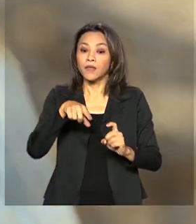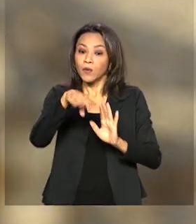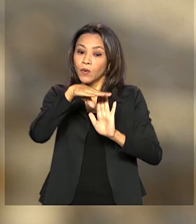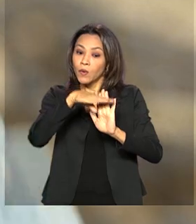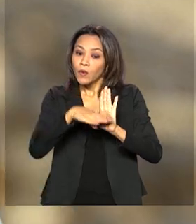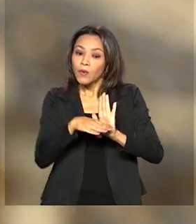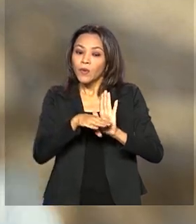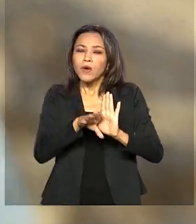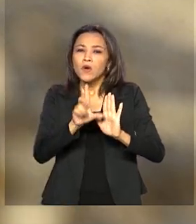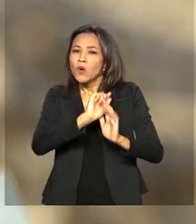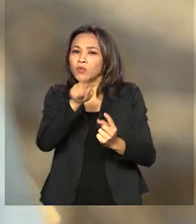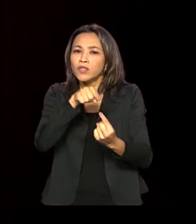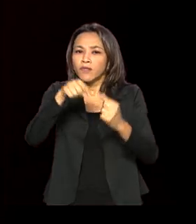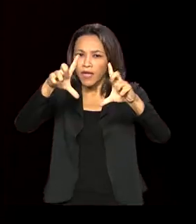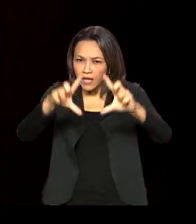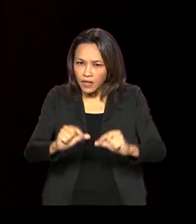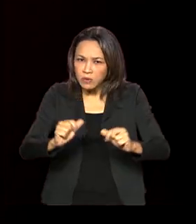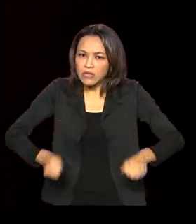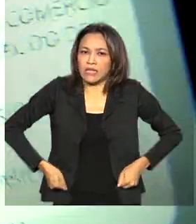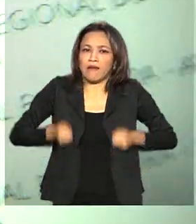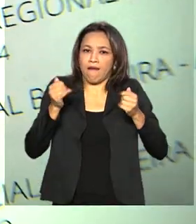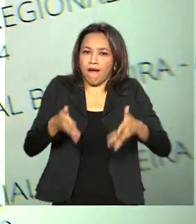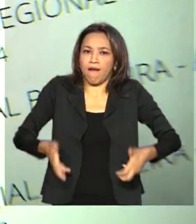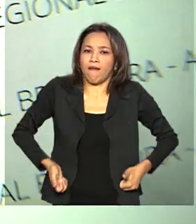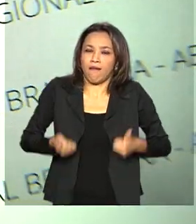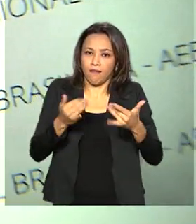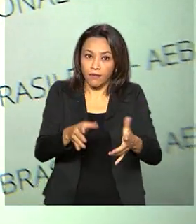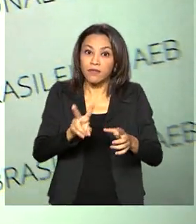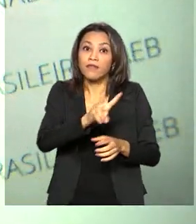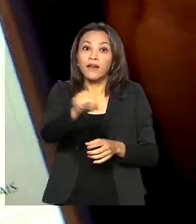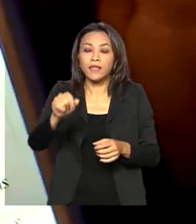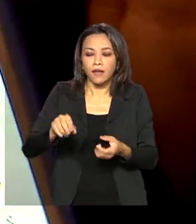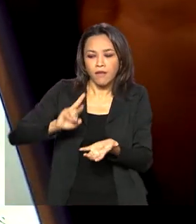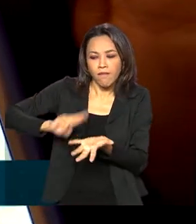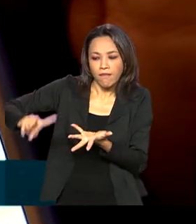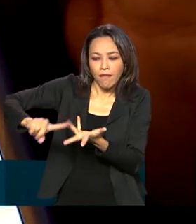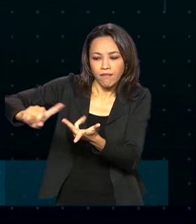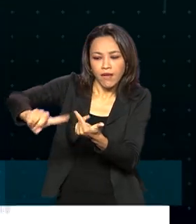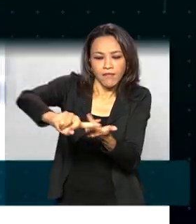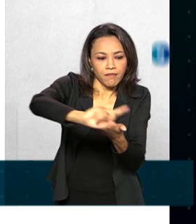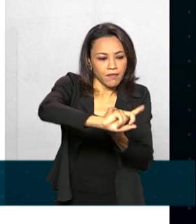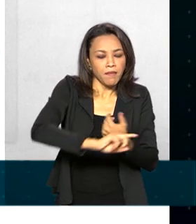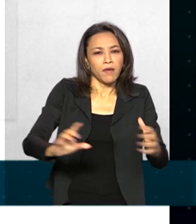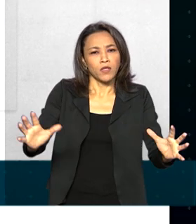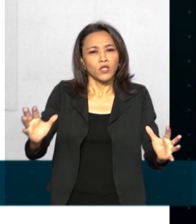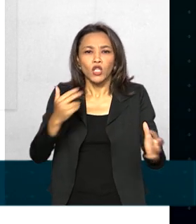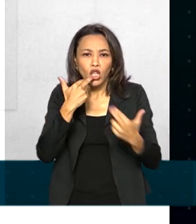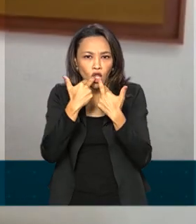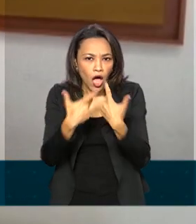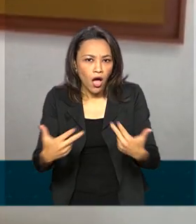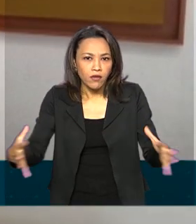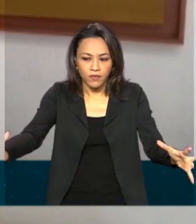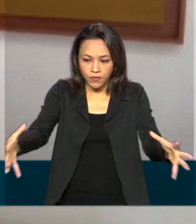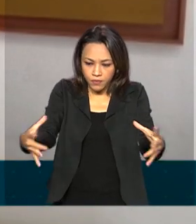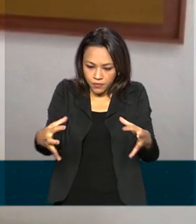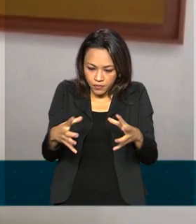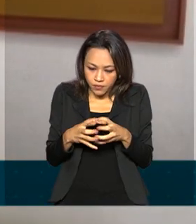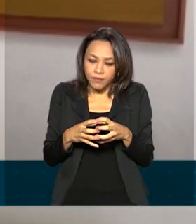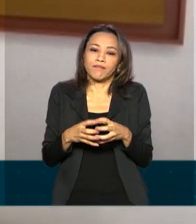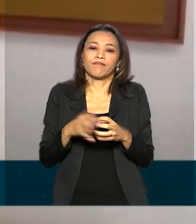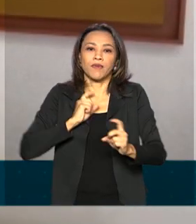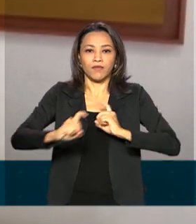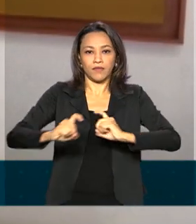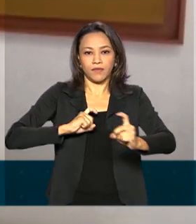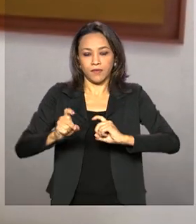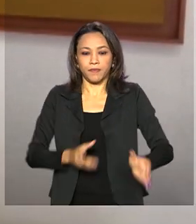Para reduzir gastos, serão integradas todas as ações inovadoras já existentes. Atualmente,